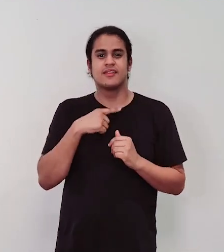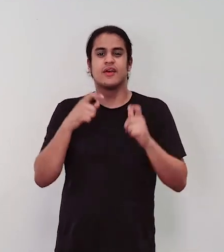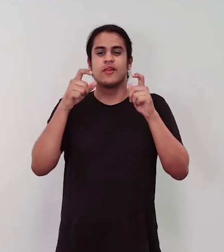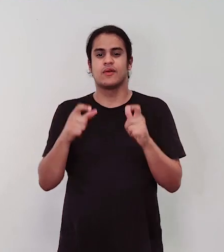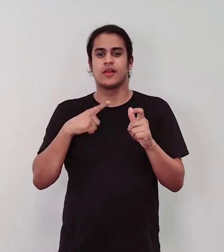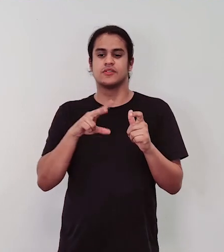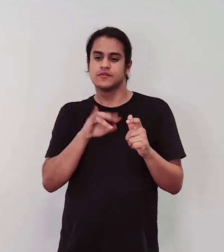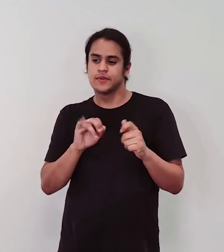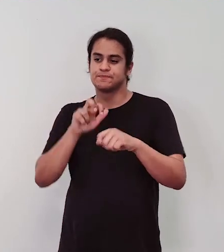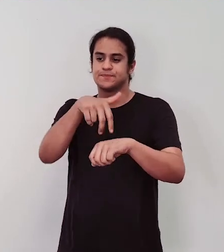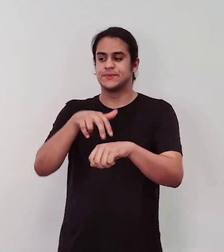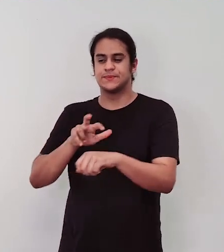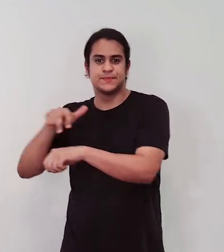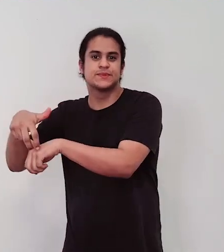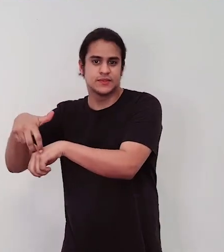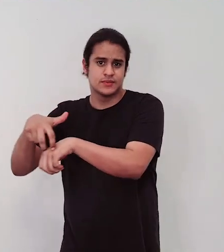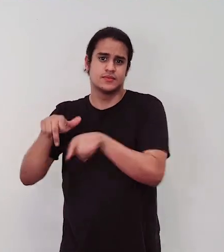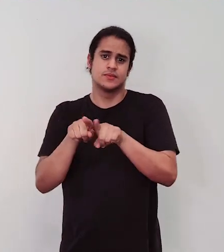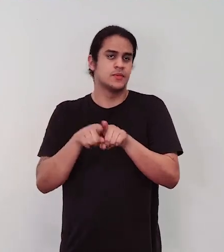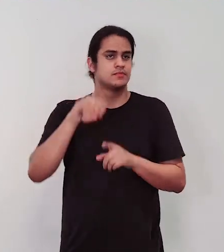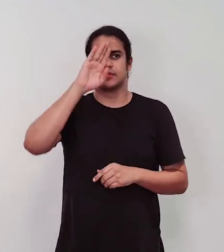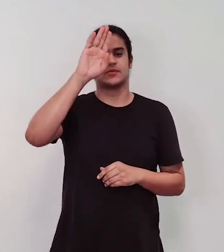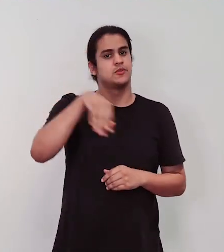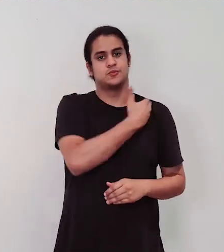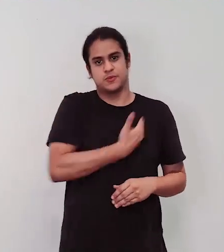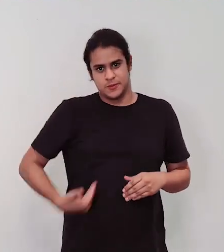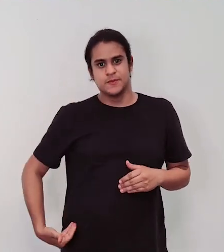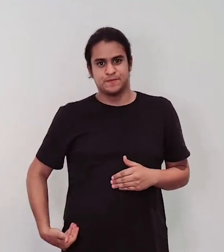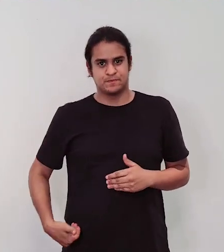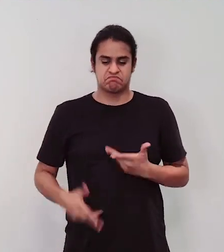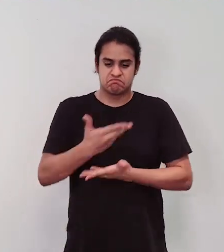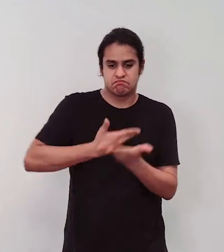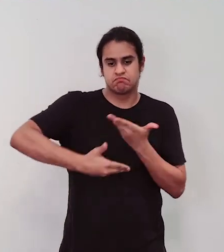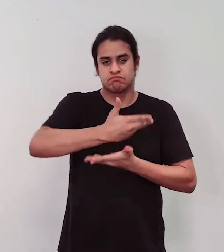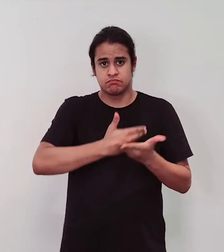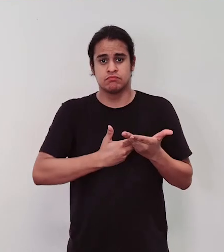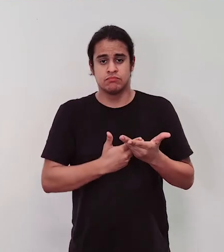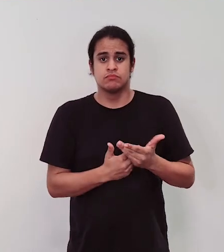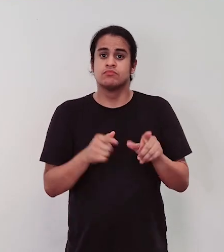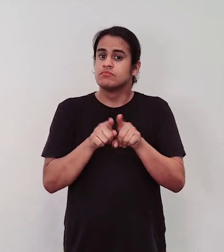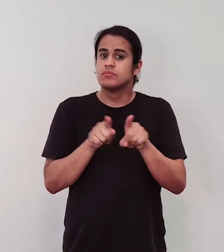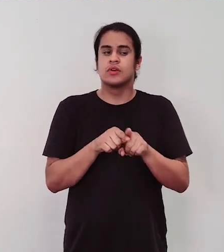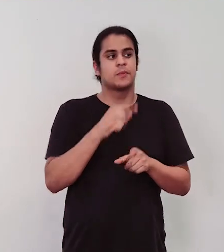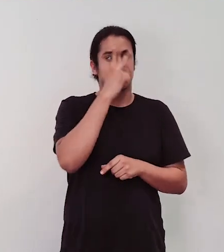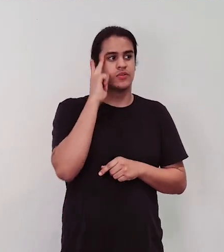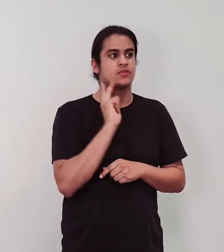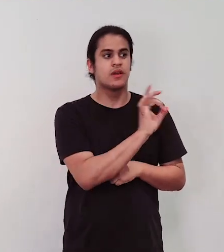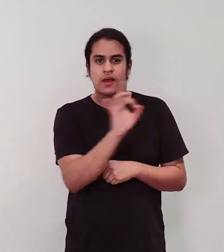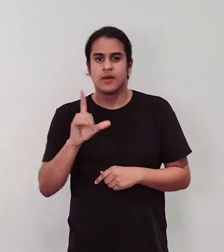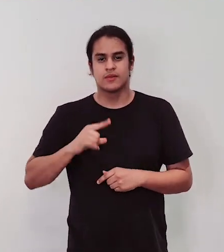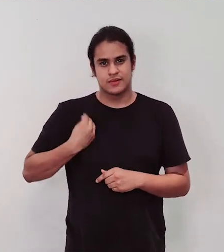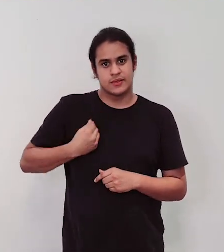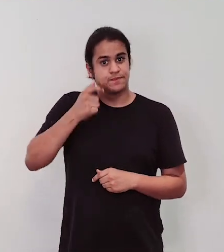que a gente frequenta, relações com os espaços públicos principalmente e para que cada pessoa que estiver assistindo pense